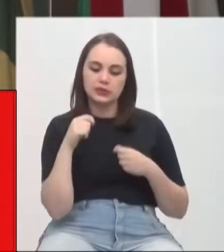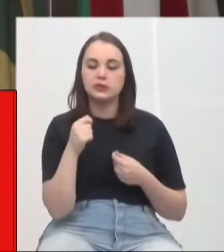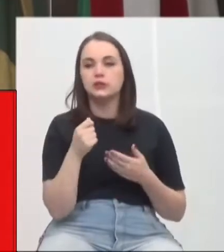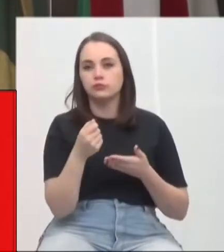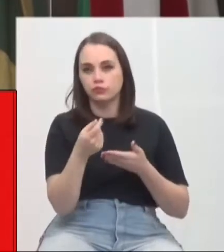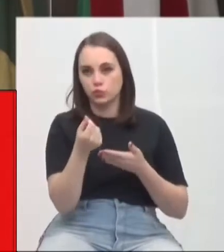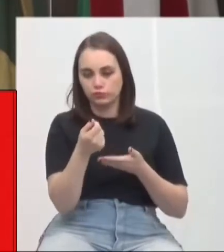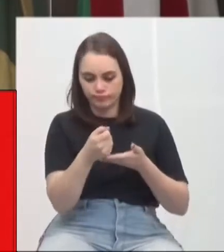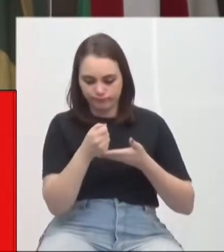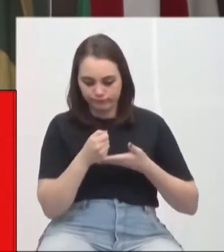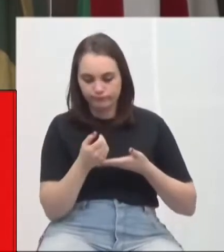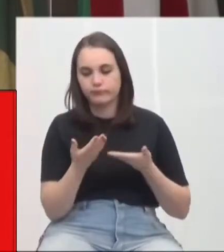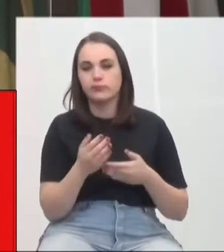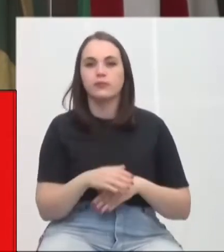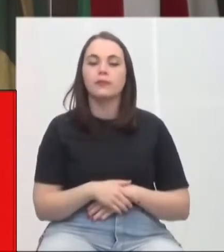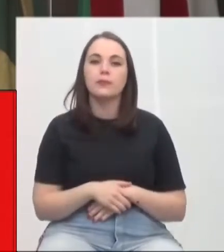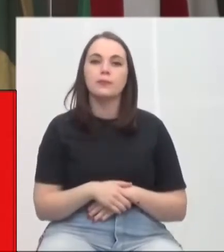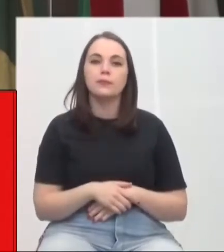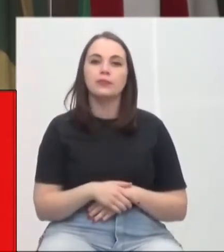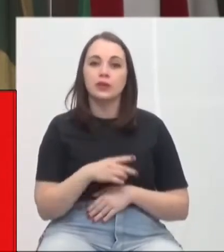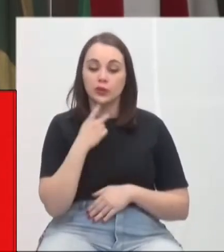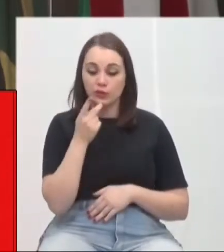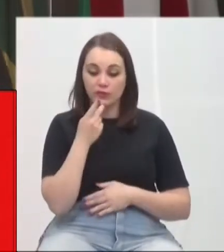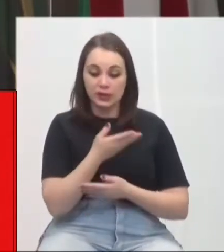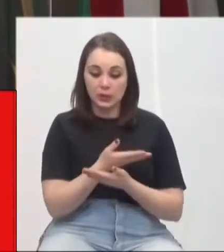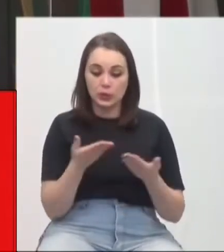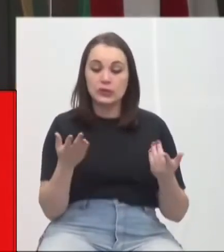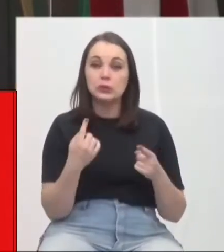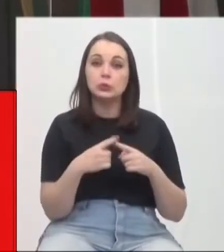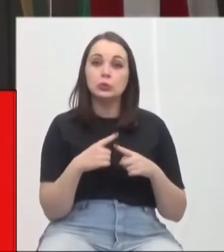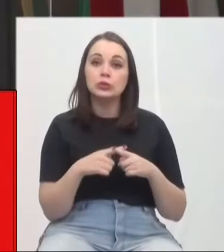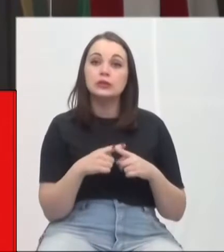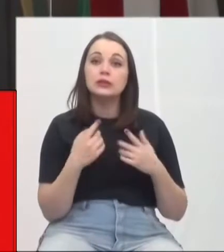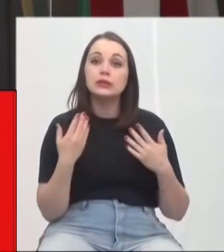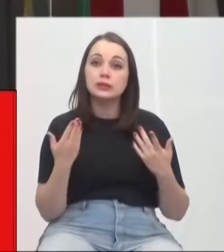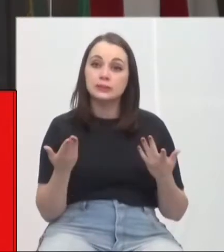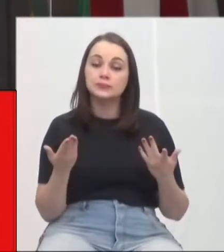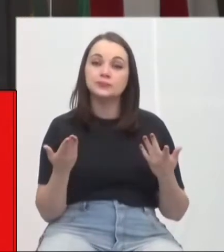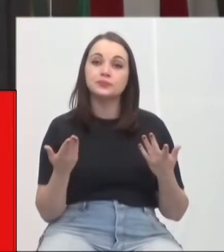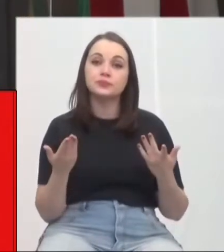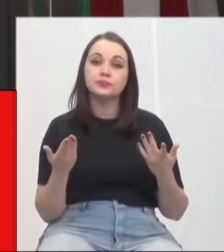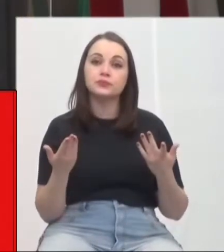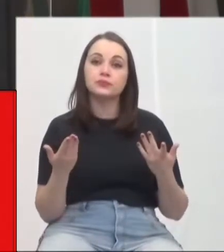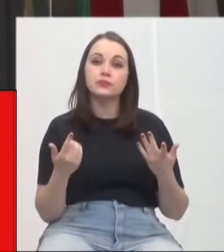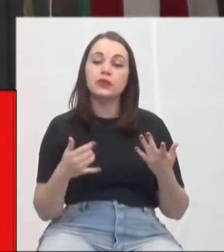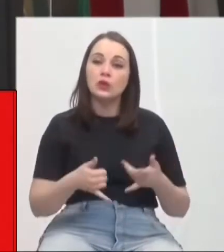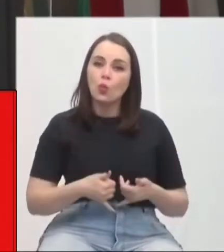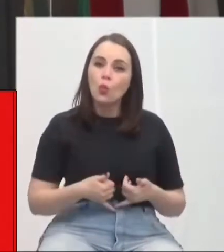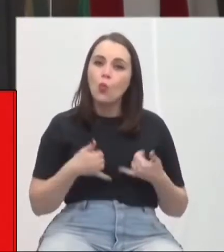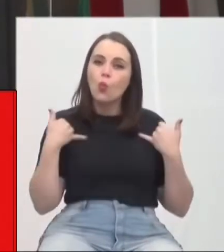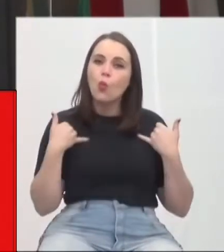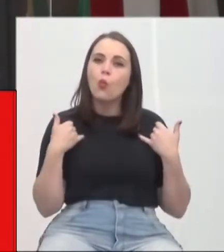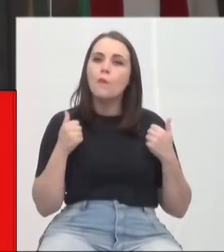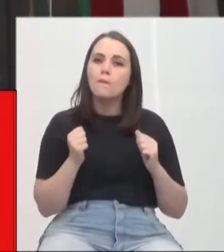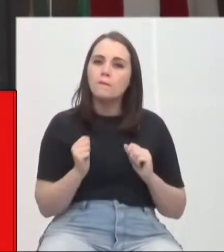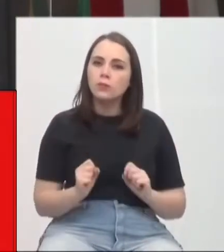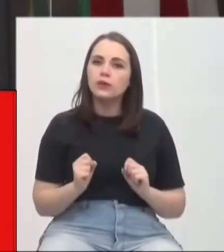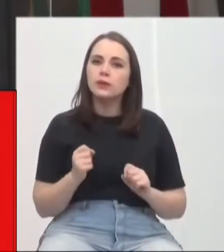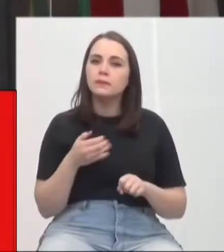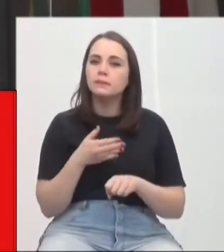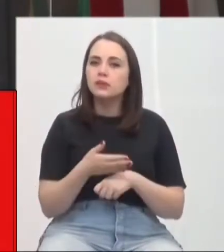está vindo. Então, cito isso, seu presidente, porque eu tive, como eu falei, o orgulho de poder fazer parte